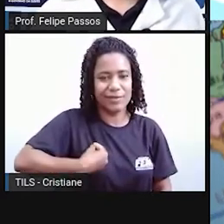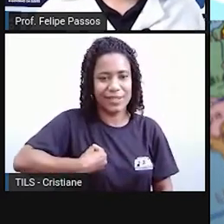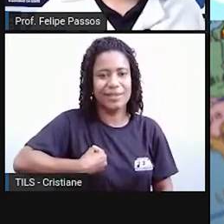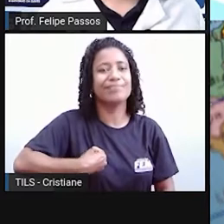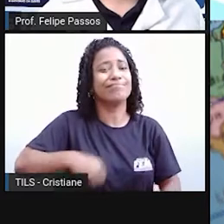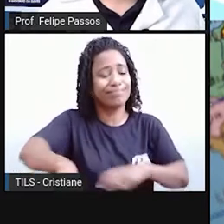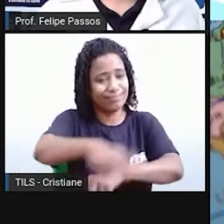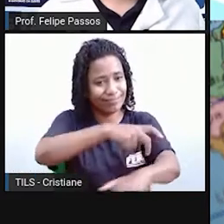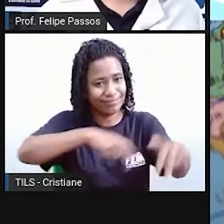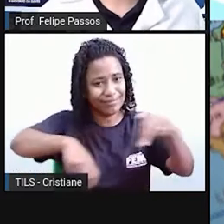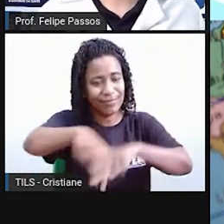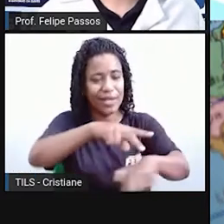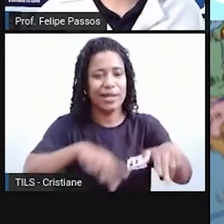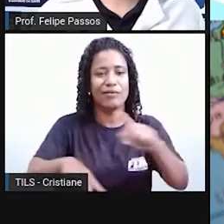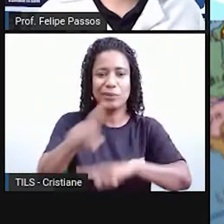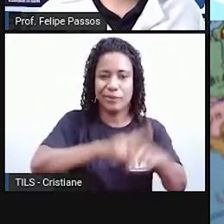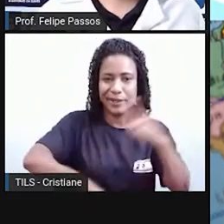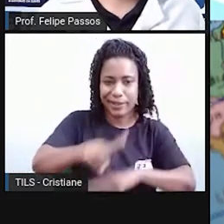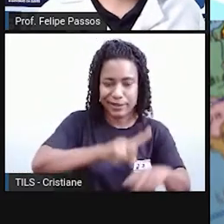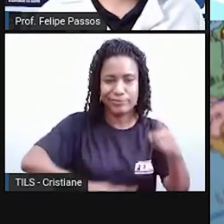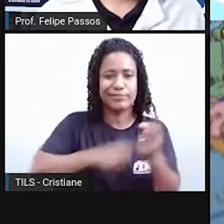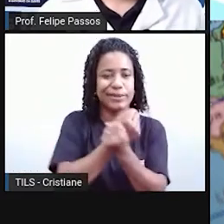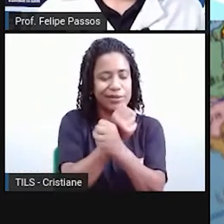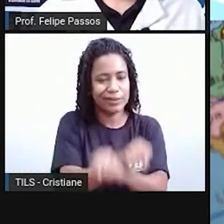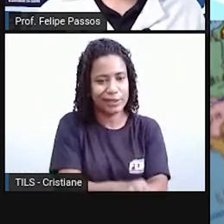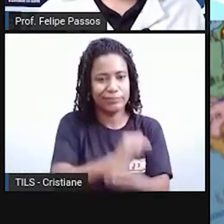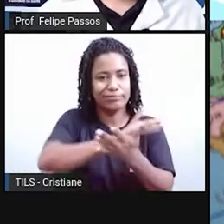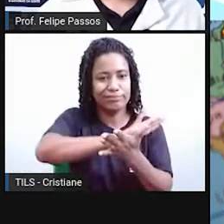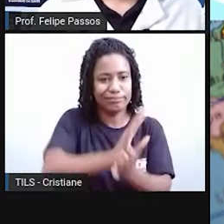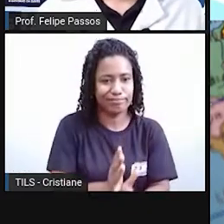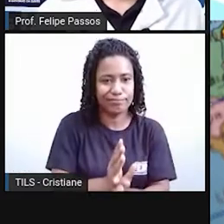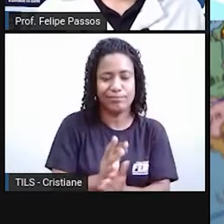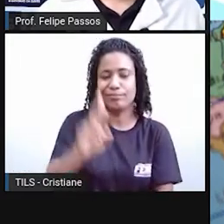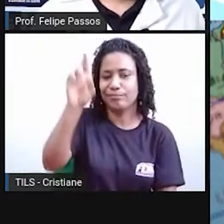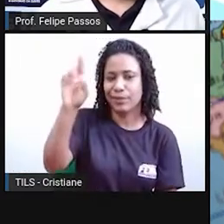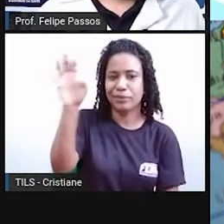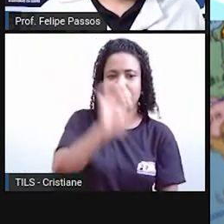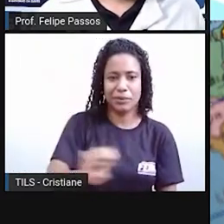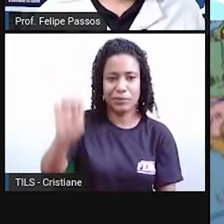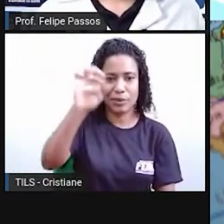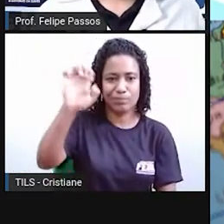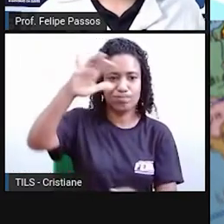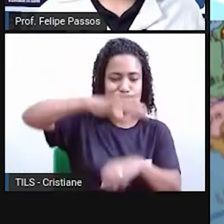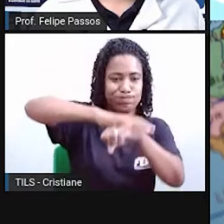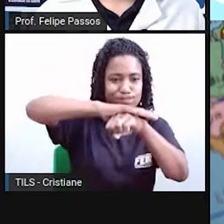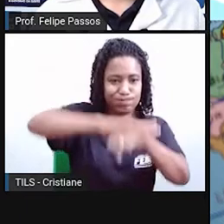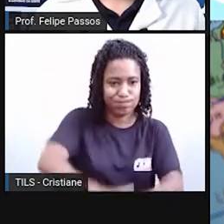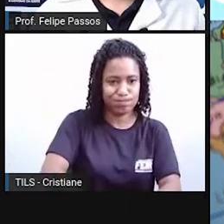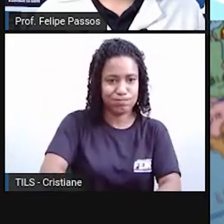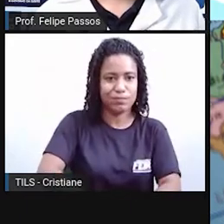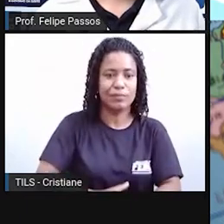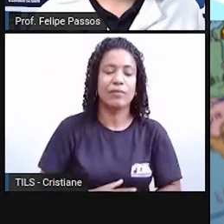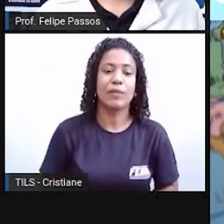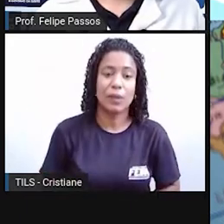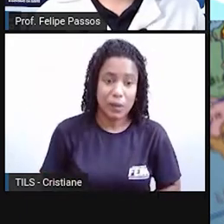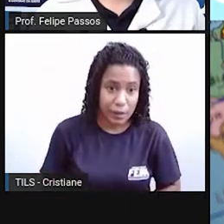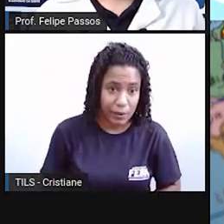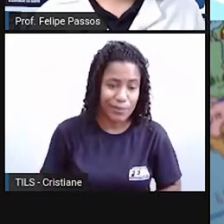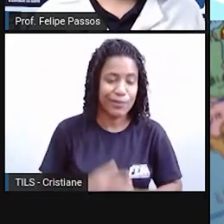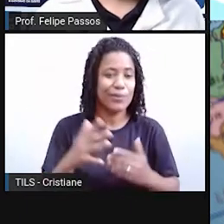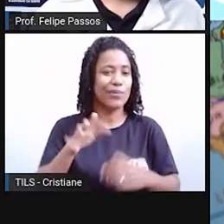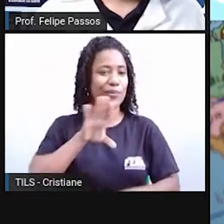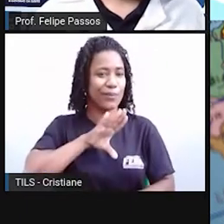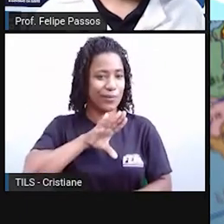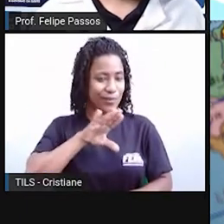Dominados, escravizados, dizimados pelos europeus. Mas vamos lá. Chegou o europeu aqui, ocupou esse território,